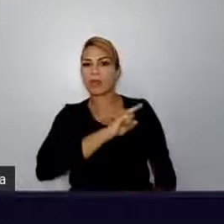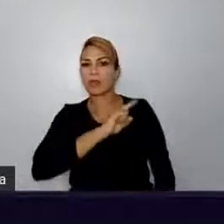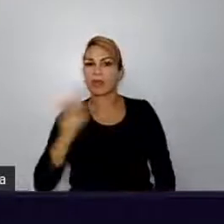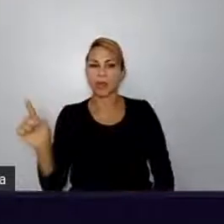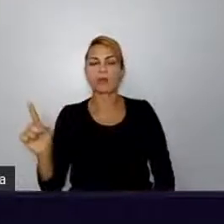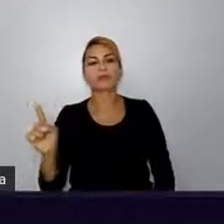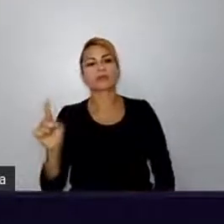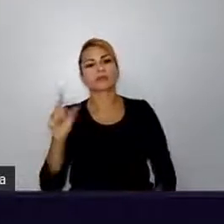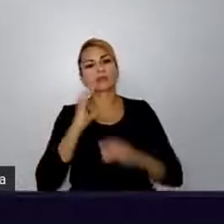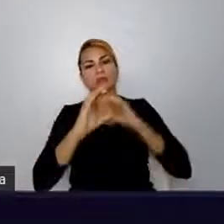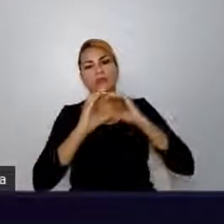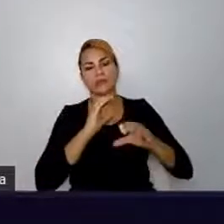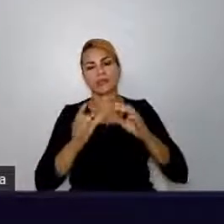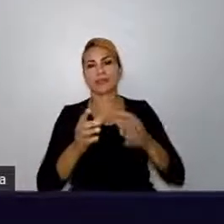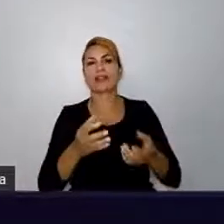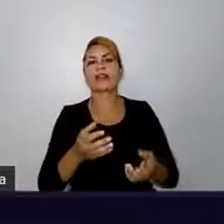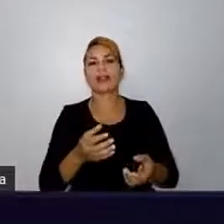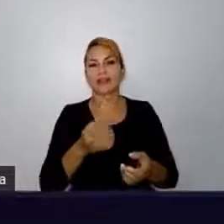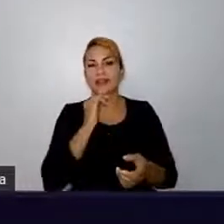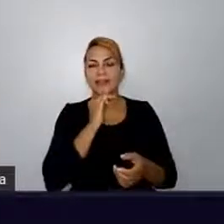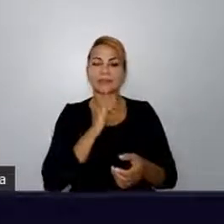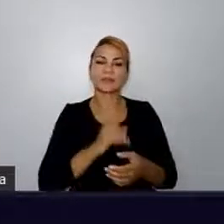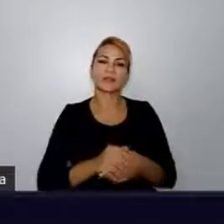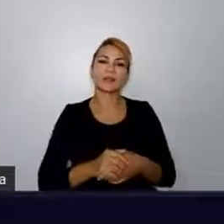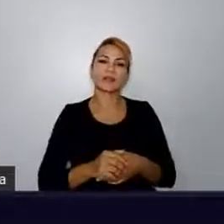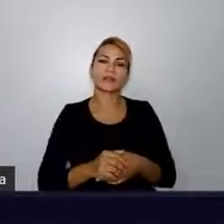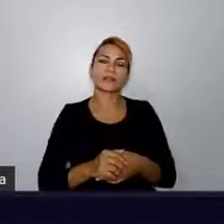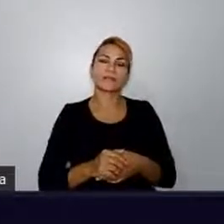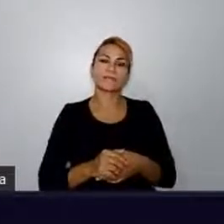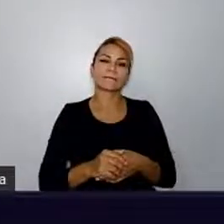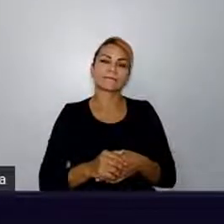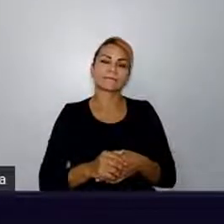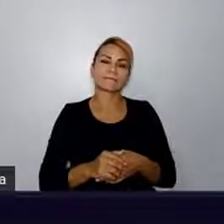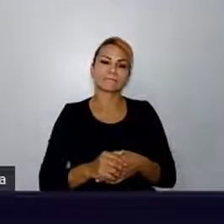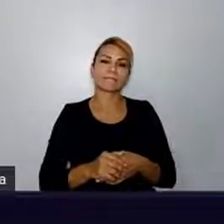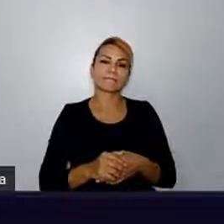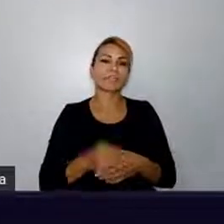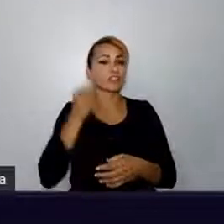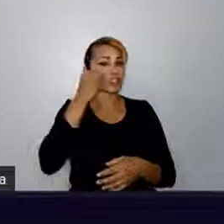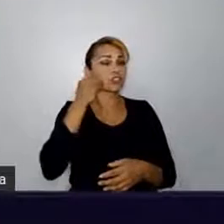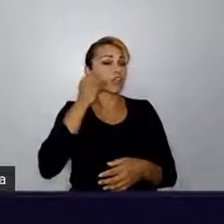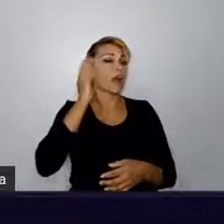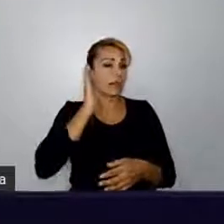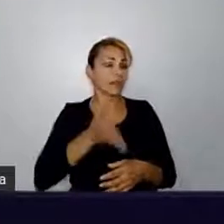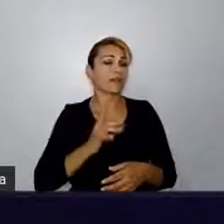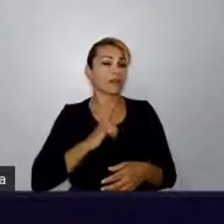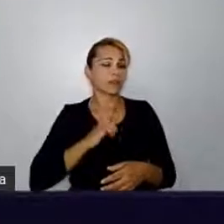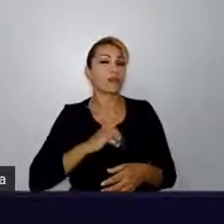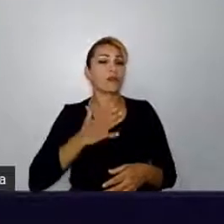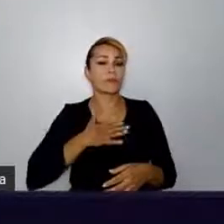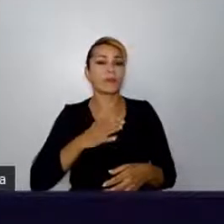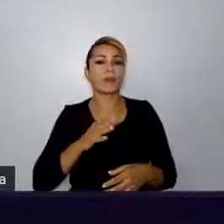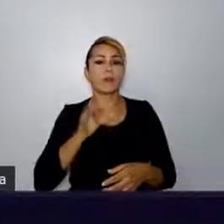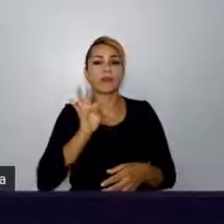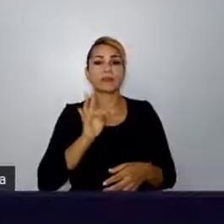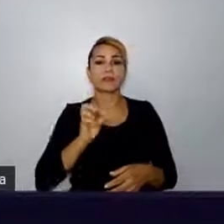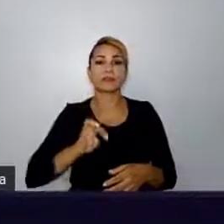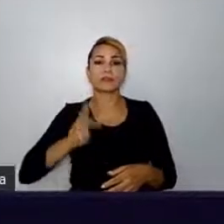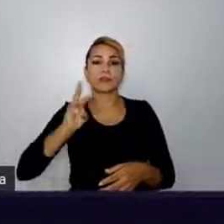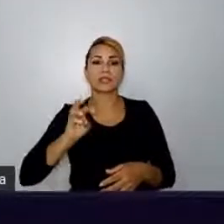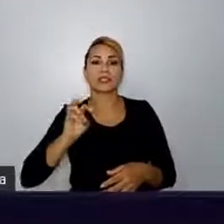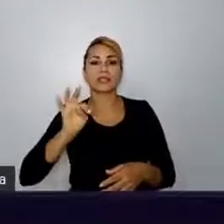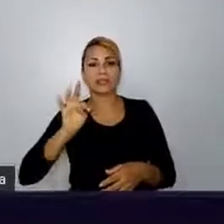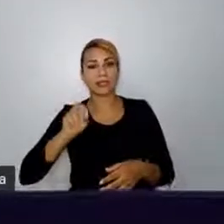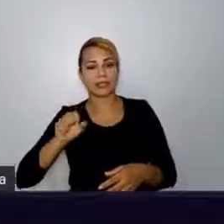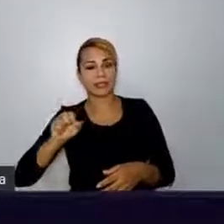E essa situação aconteceu comigo. Eu compartilhei no meu Twitter um link para o debate dos vice